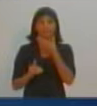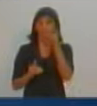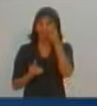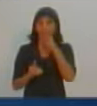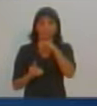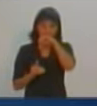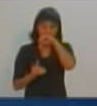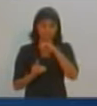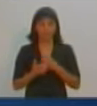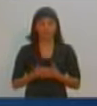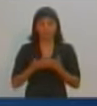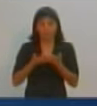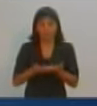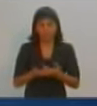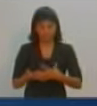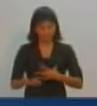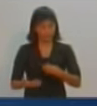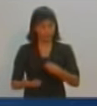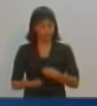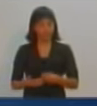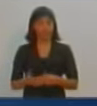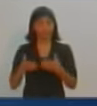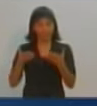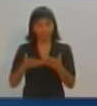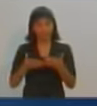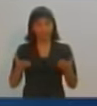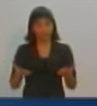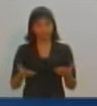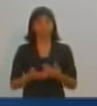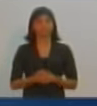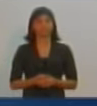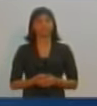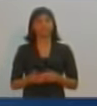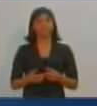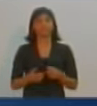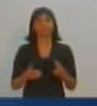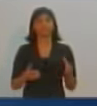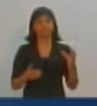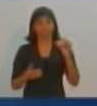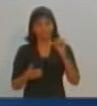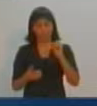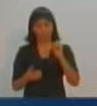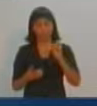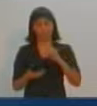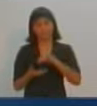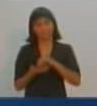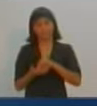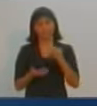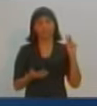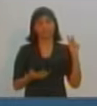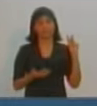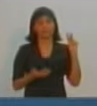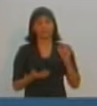a proposta é, evidentemente, ampliar para minimizar essa questão das vagas nas creches.